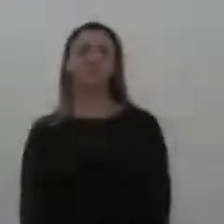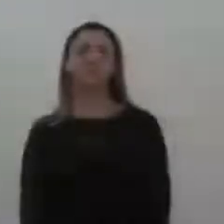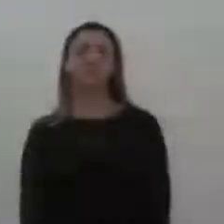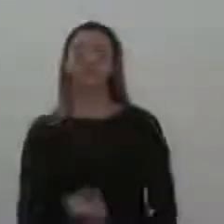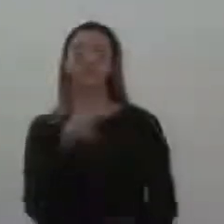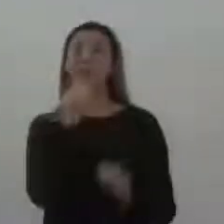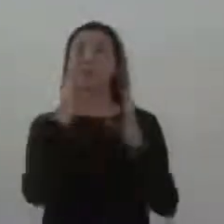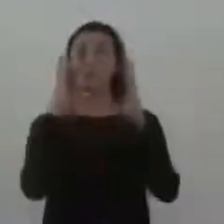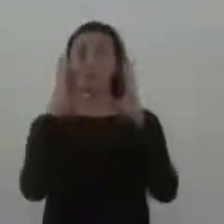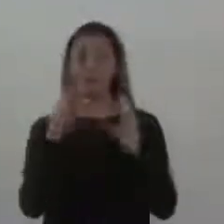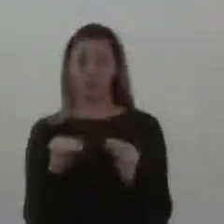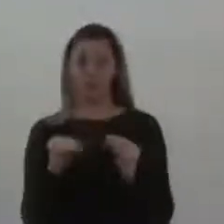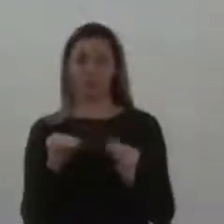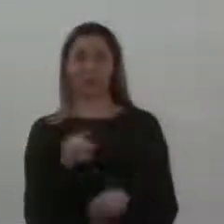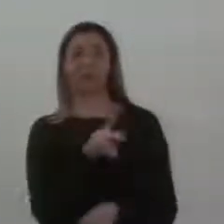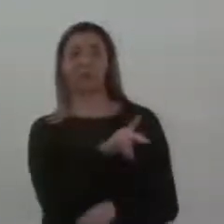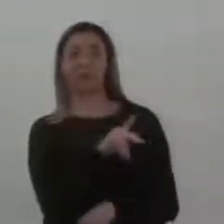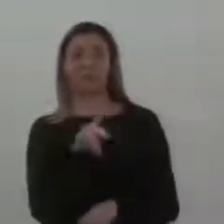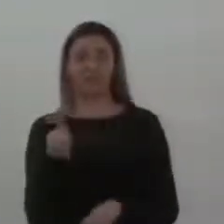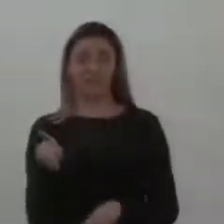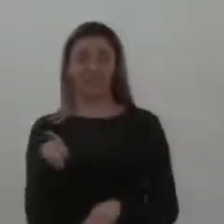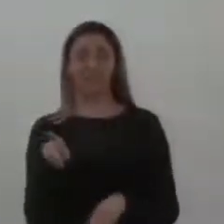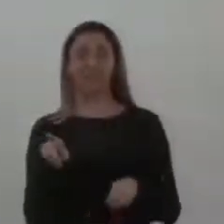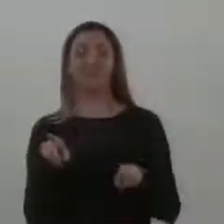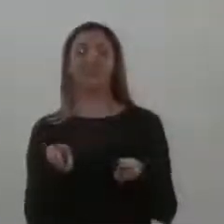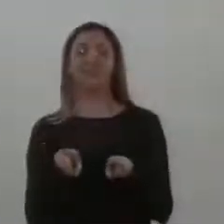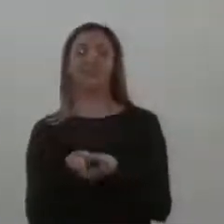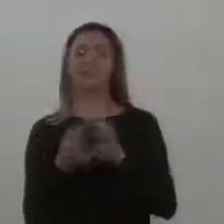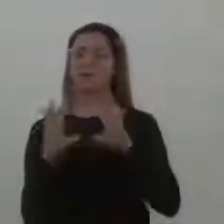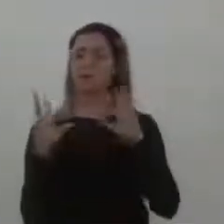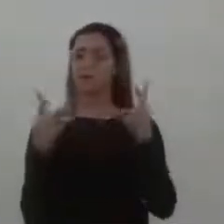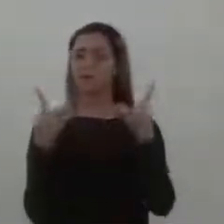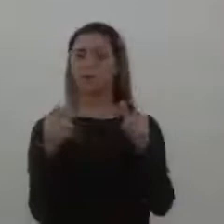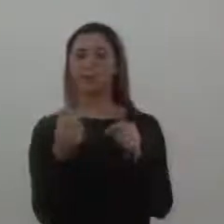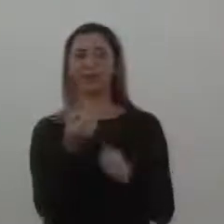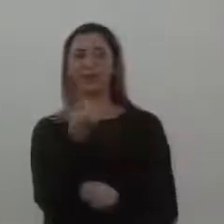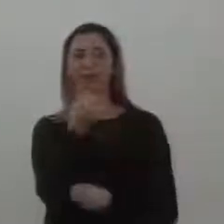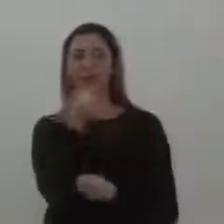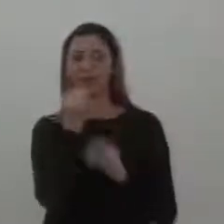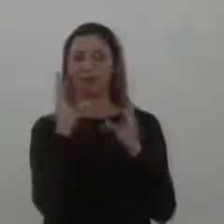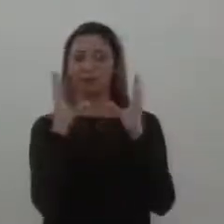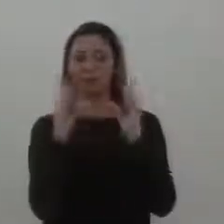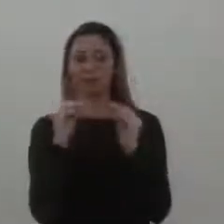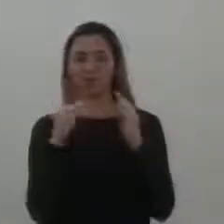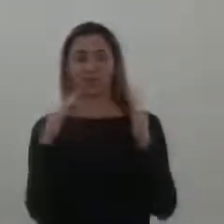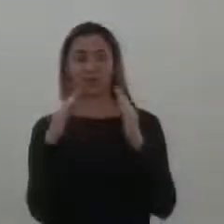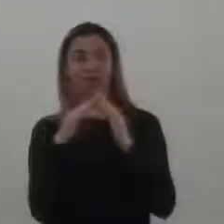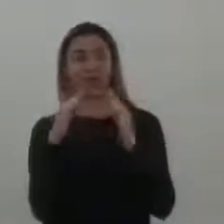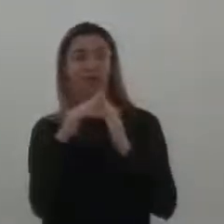Boa noite, presidente, vereadora Flávia, vereadora Ana, mais para vereadores, os entranautos que nos assistem de casa.